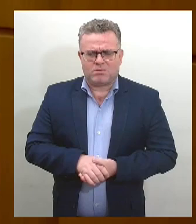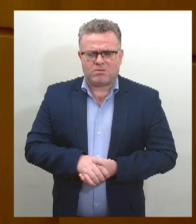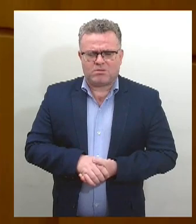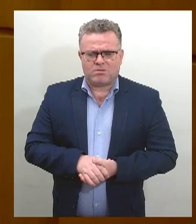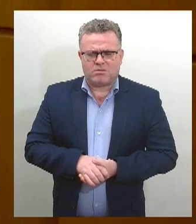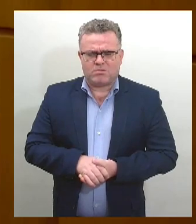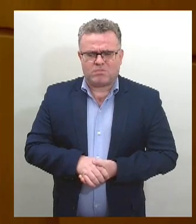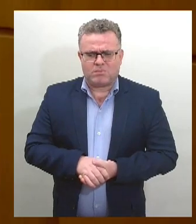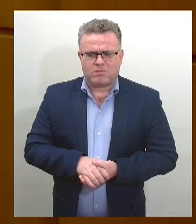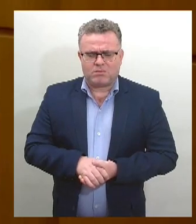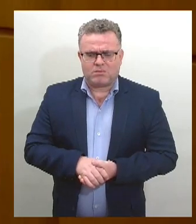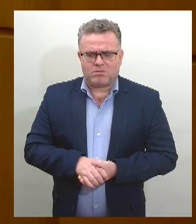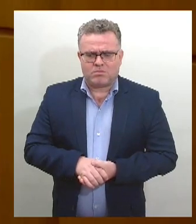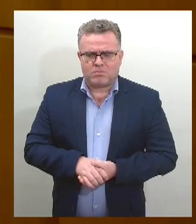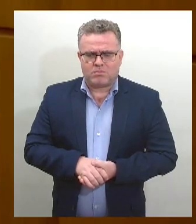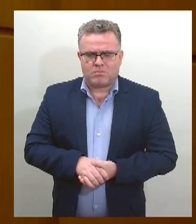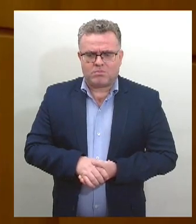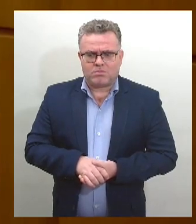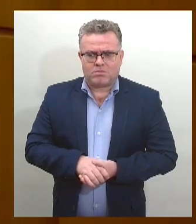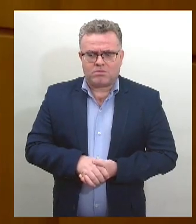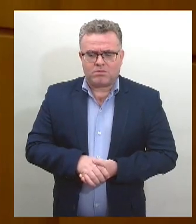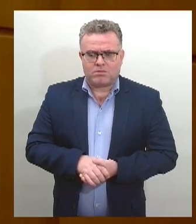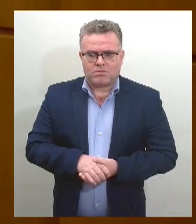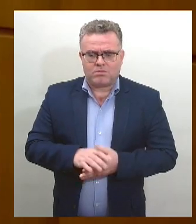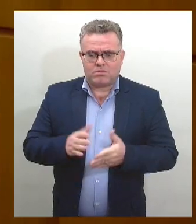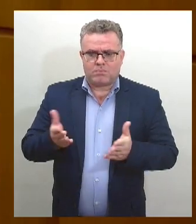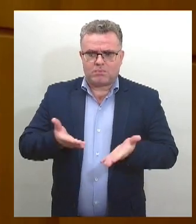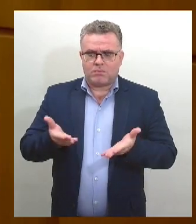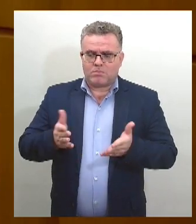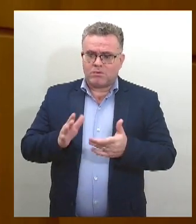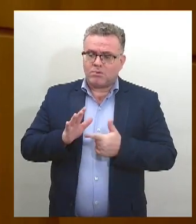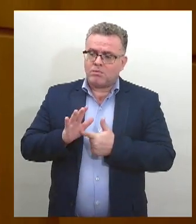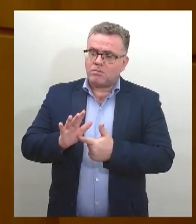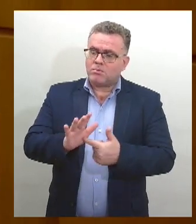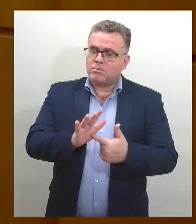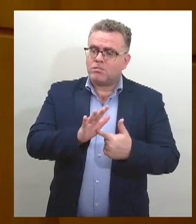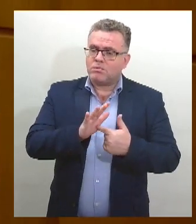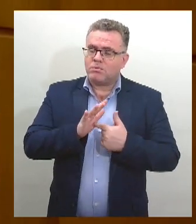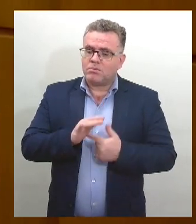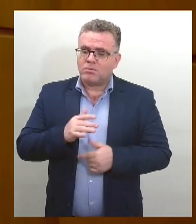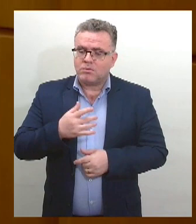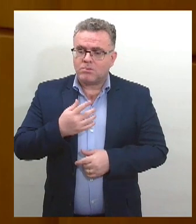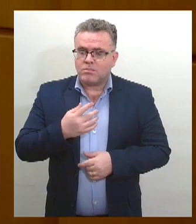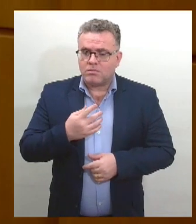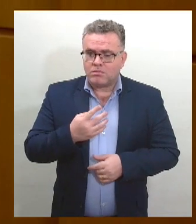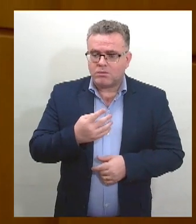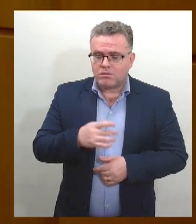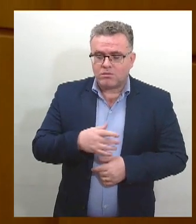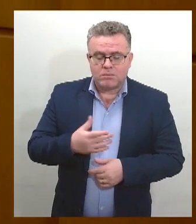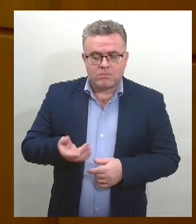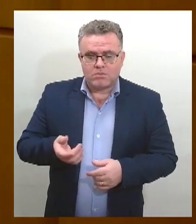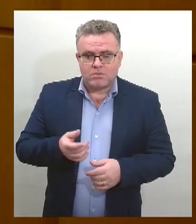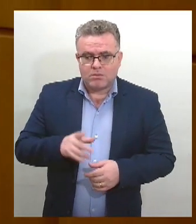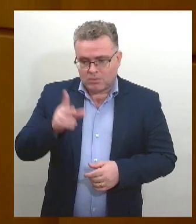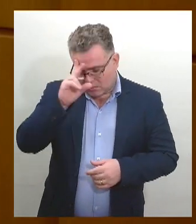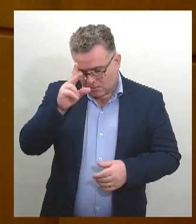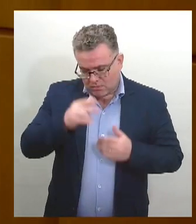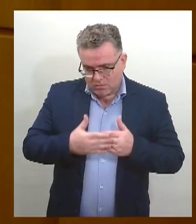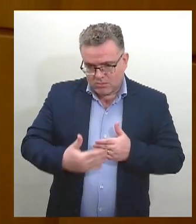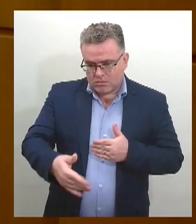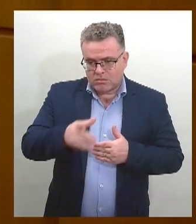Que o dia de hoje se reverbere pelos 365 dias do ano. Que este ano se